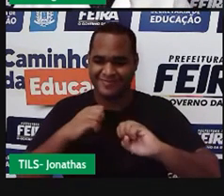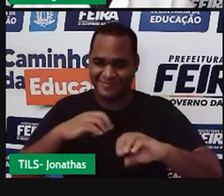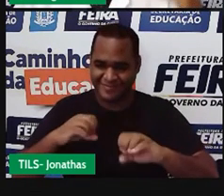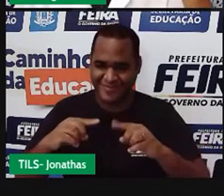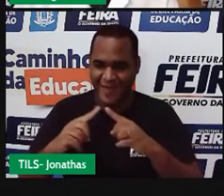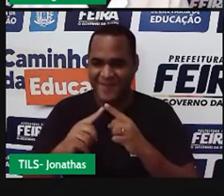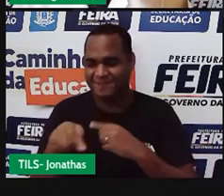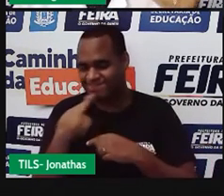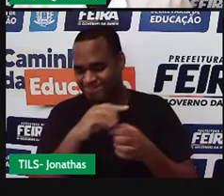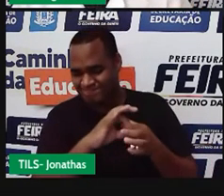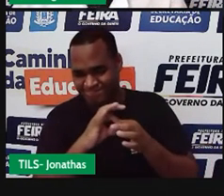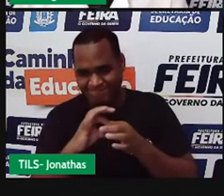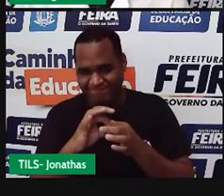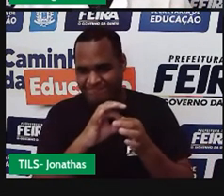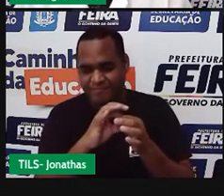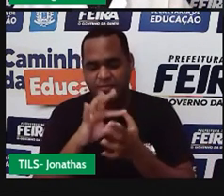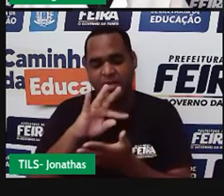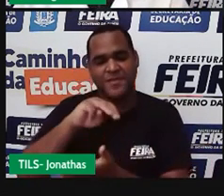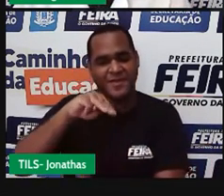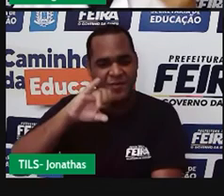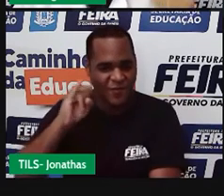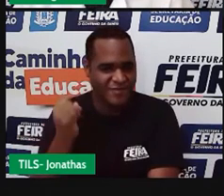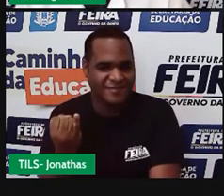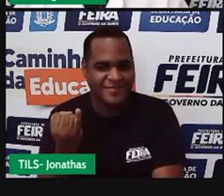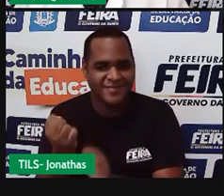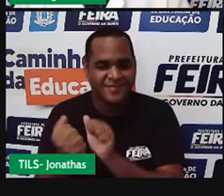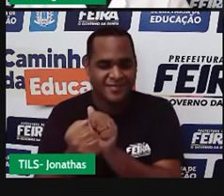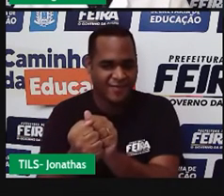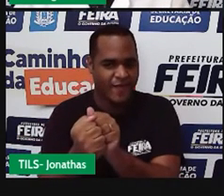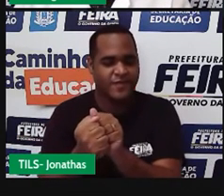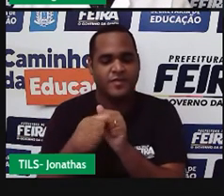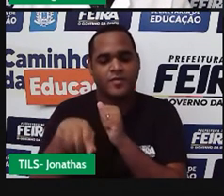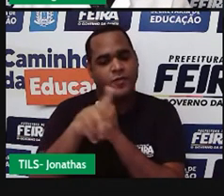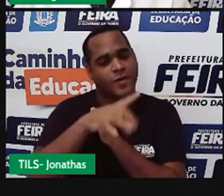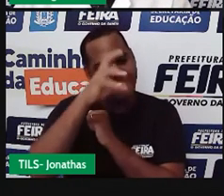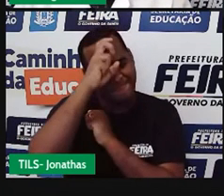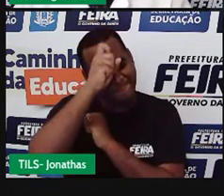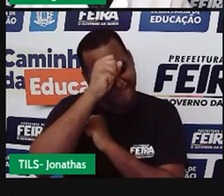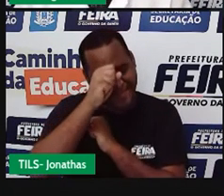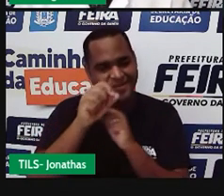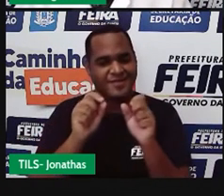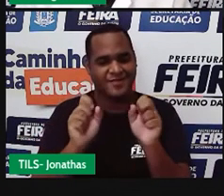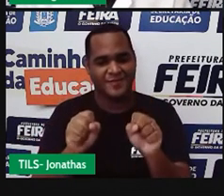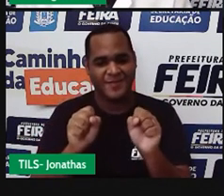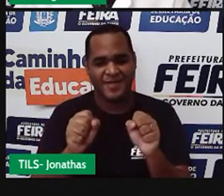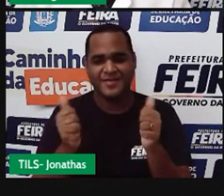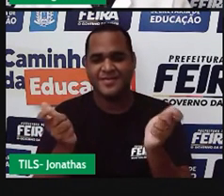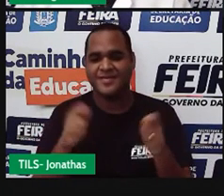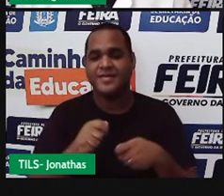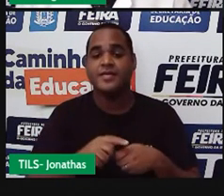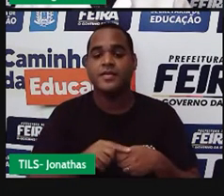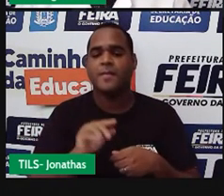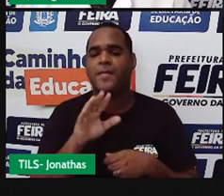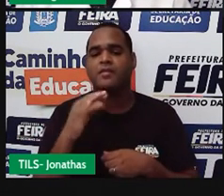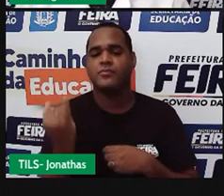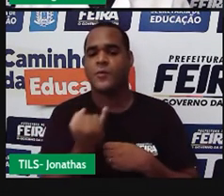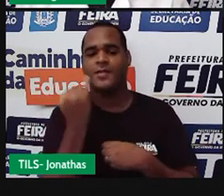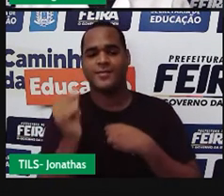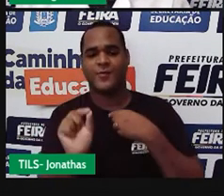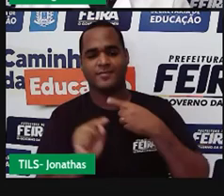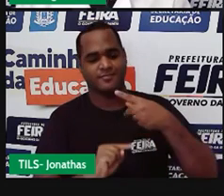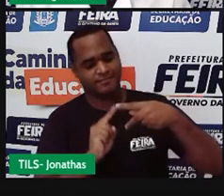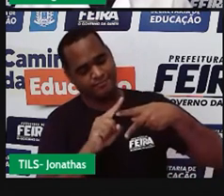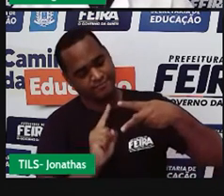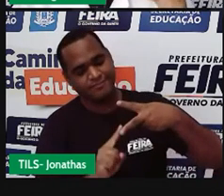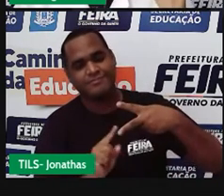nós, tamo junto, para aprender aqui, tá bom? E o que é que foi importante nessa aula para a gente